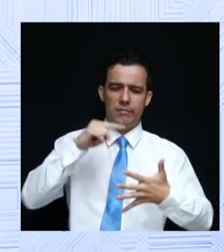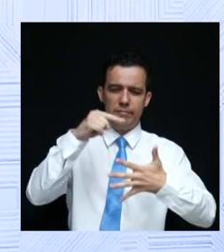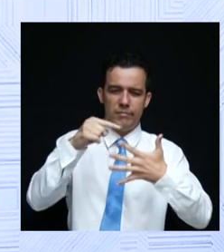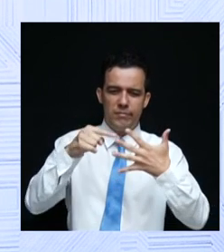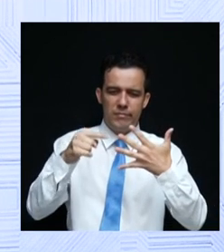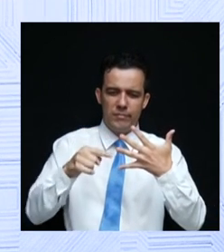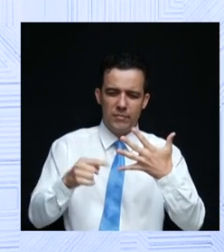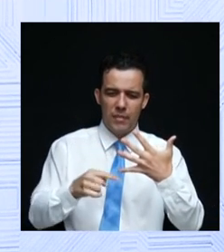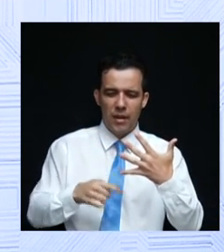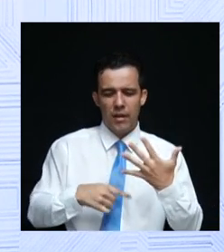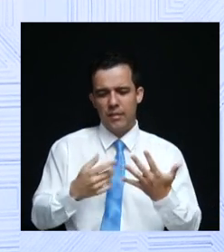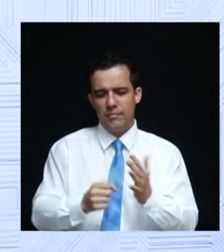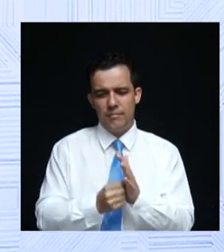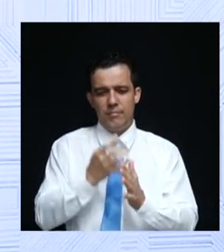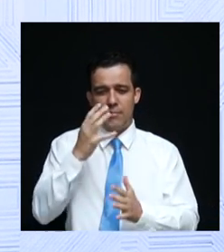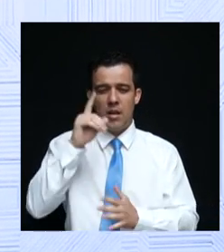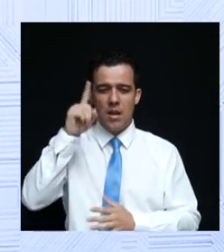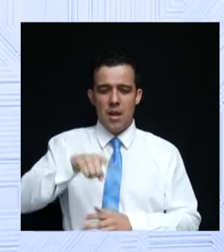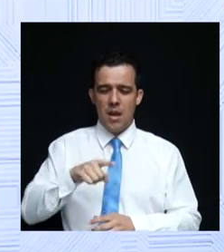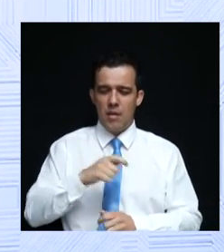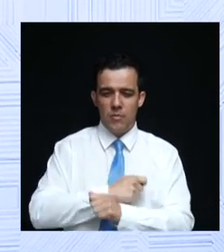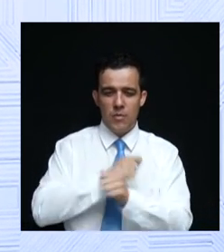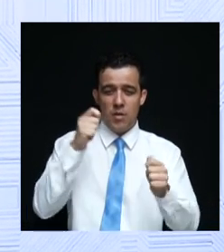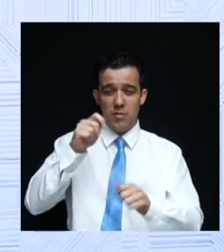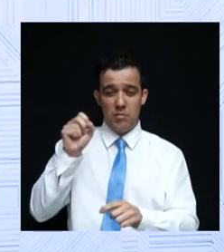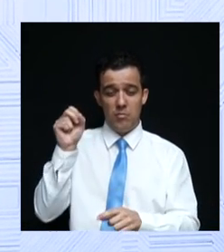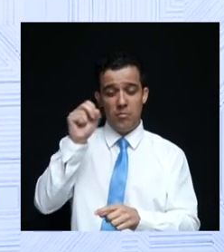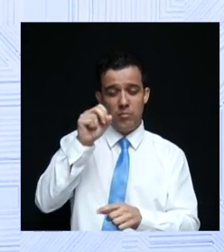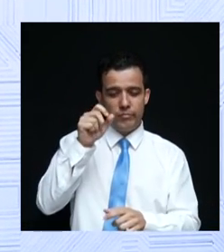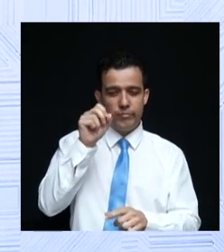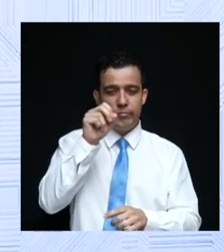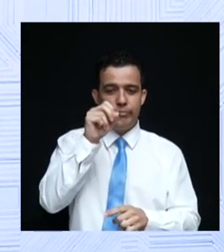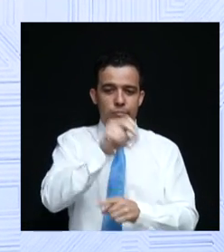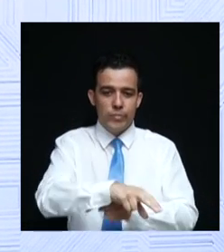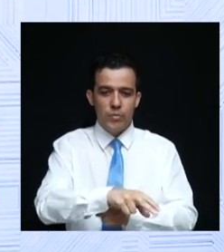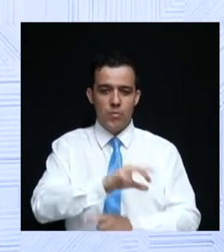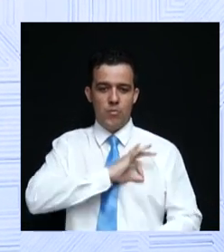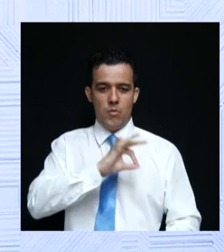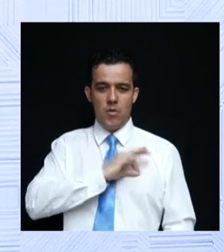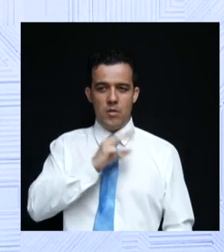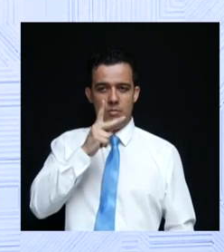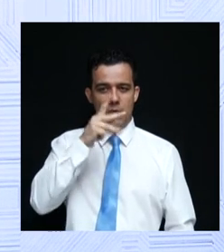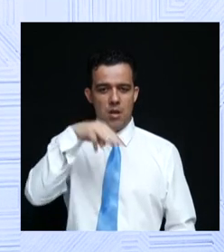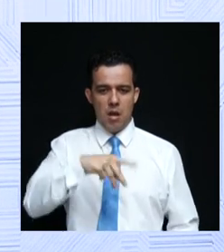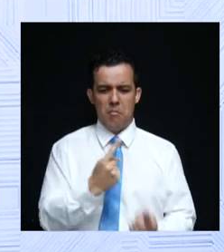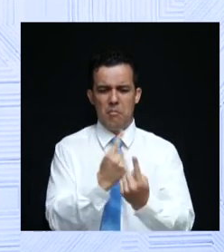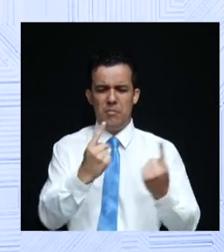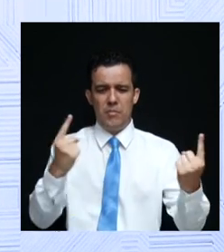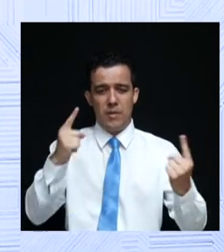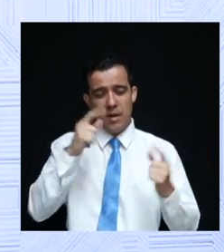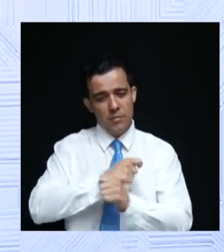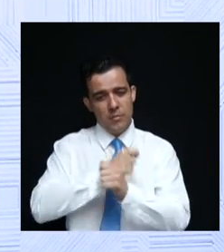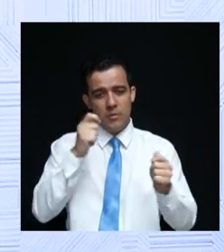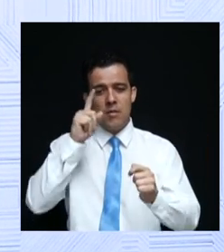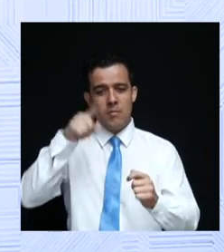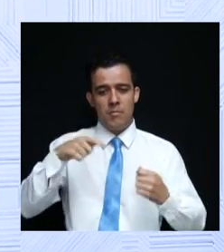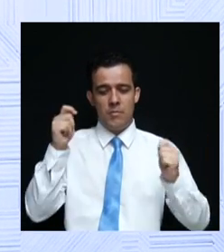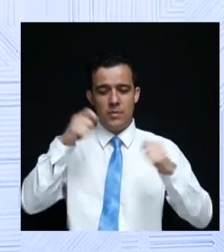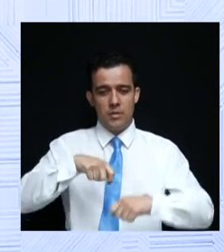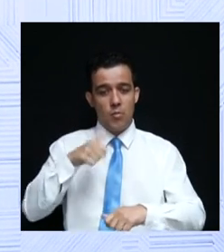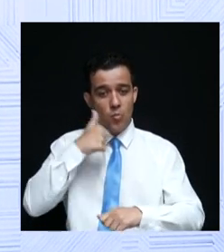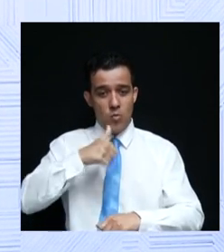impossível para o poder público colocar um policial militar dentro de cada lar que muitas vezes ocorre. Portanto, nós temos que dar à mulher a condição de ela ter